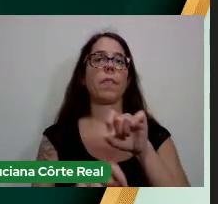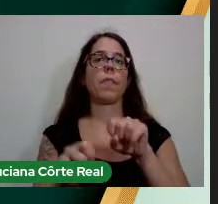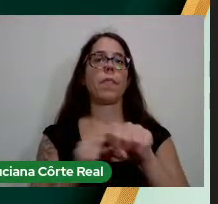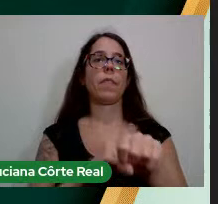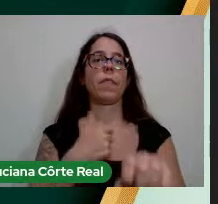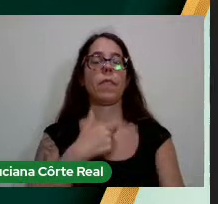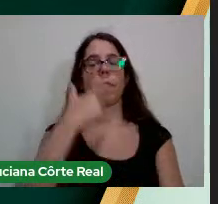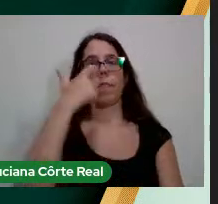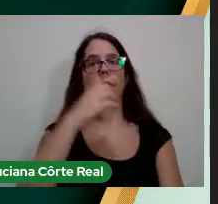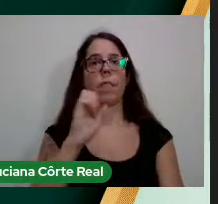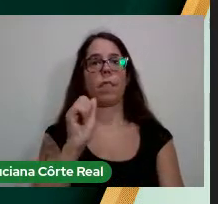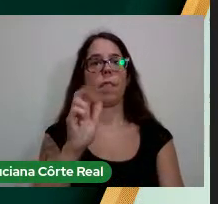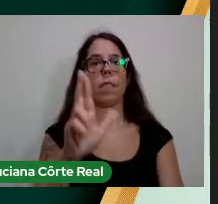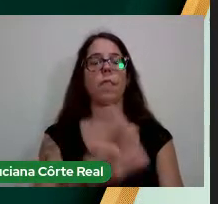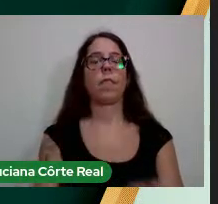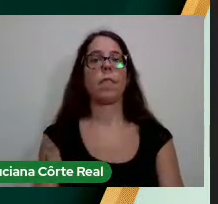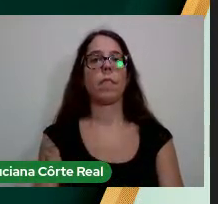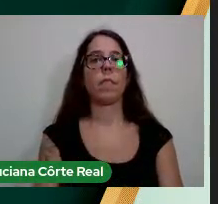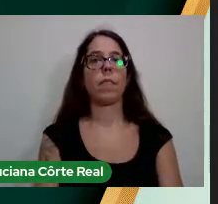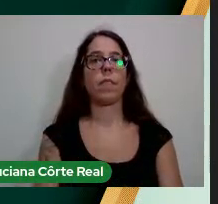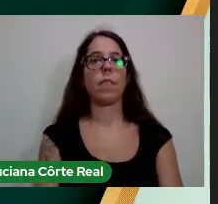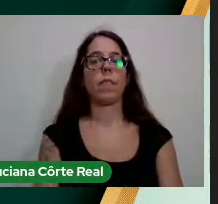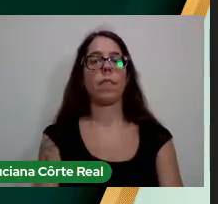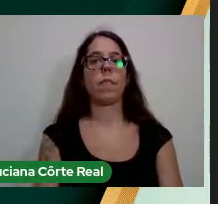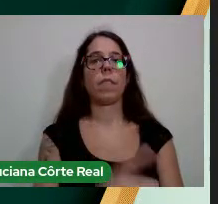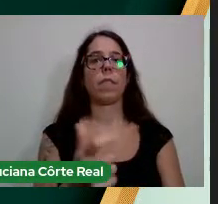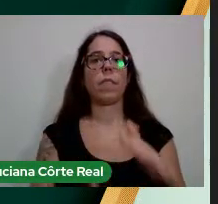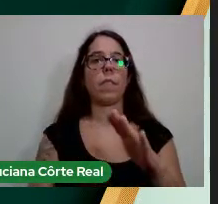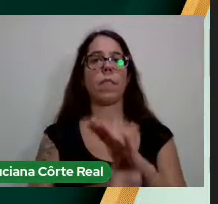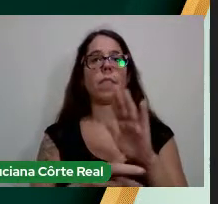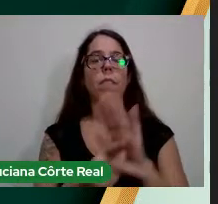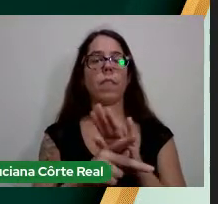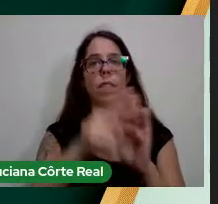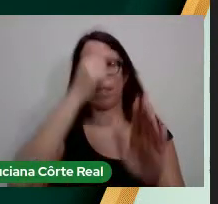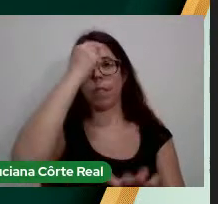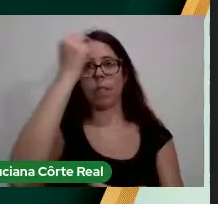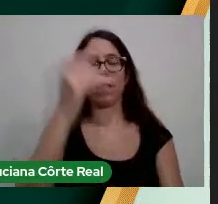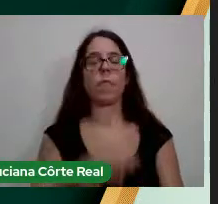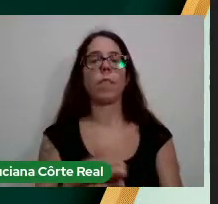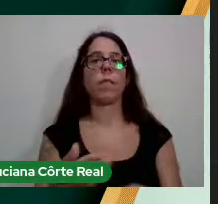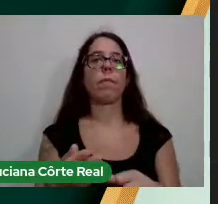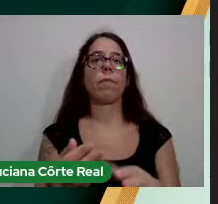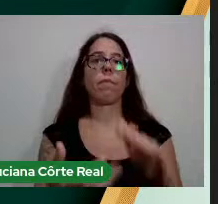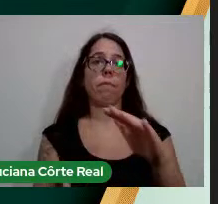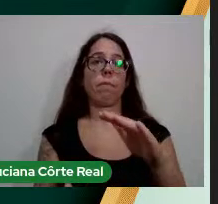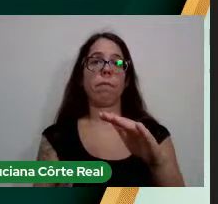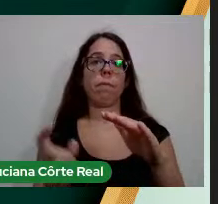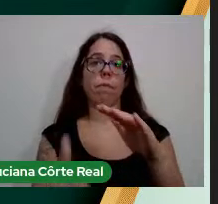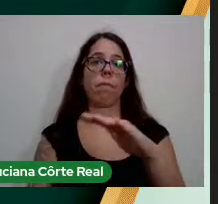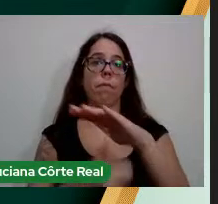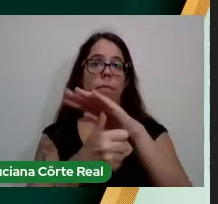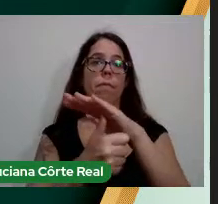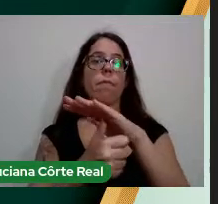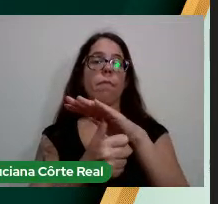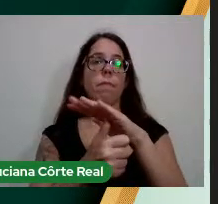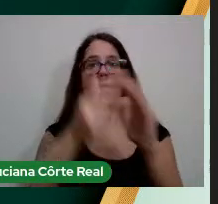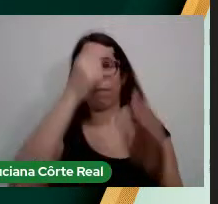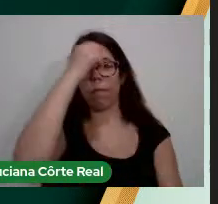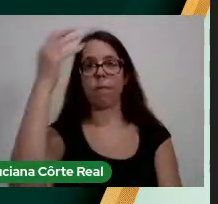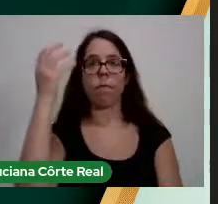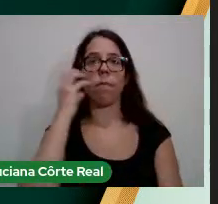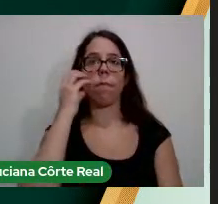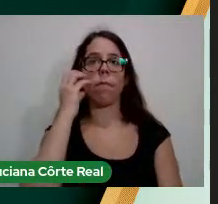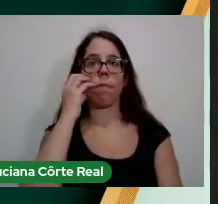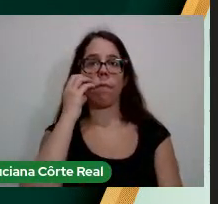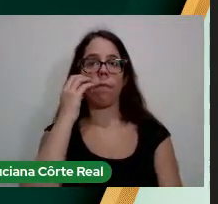César Flaubiano, da Cruz Cristalvo, pró-reitor de graduação por delegação do senhor reitor da Universidade Federal do Pampa,